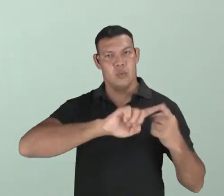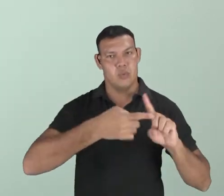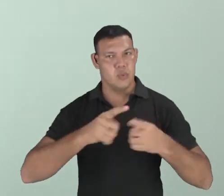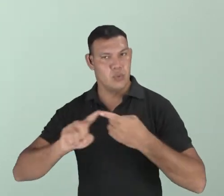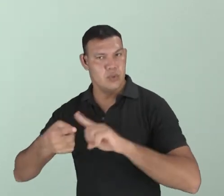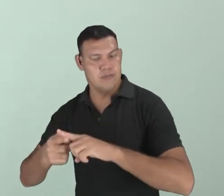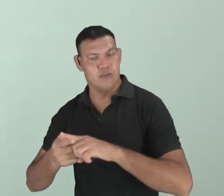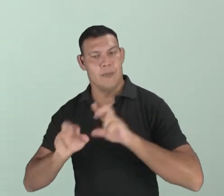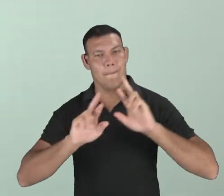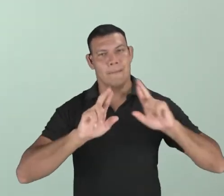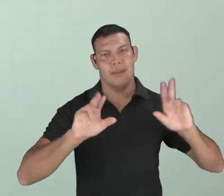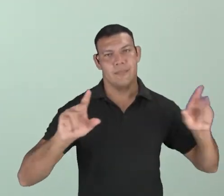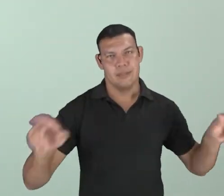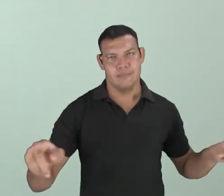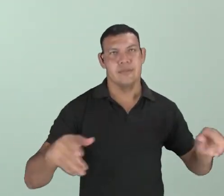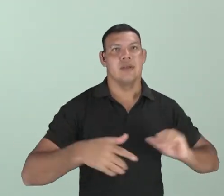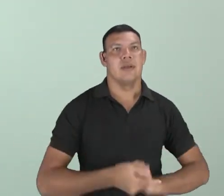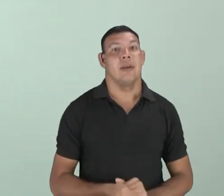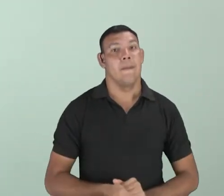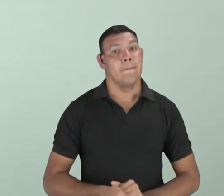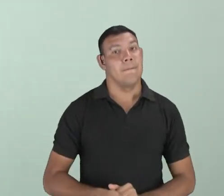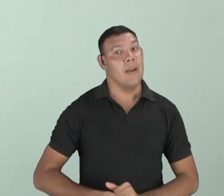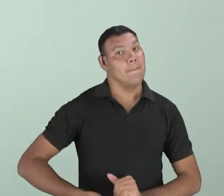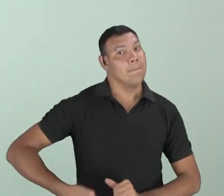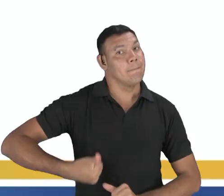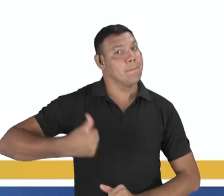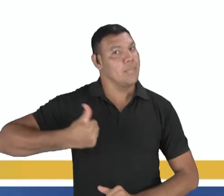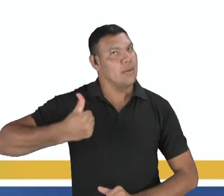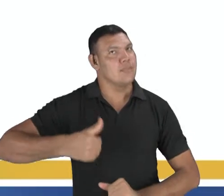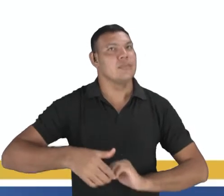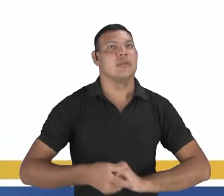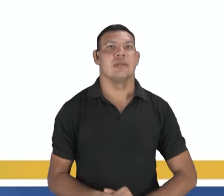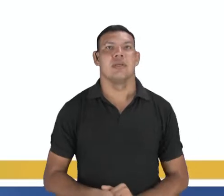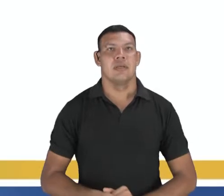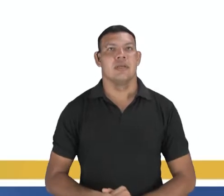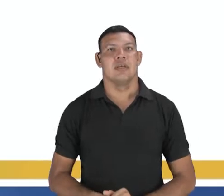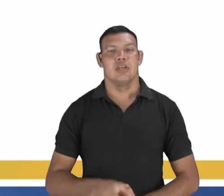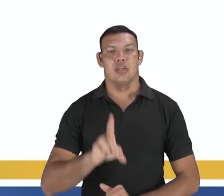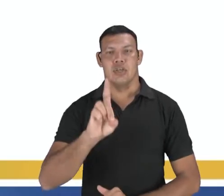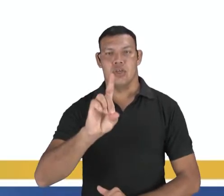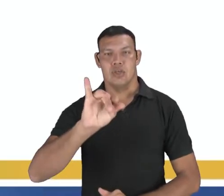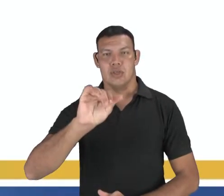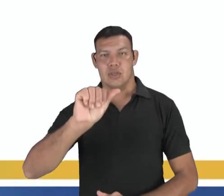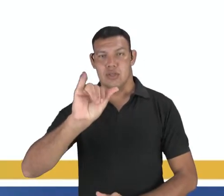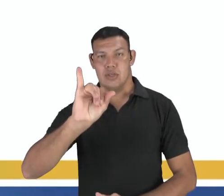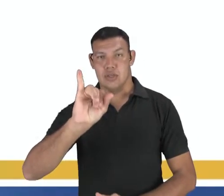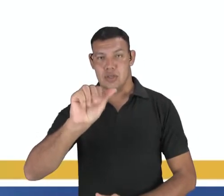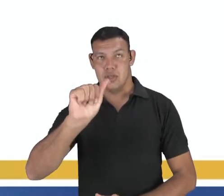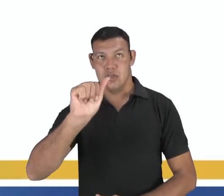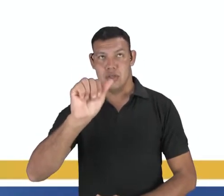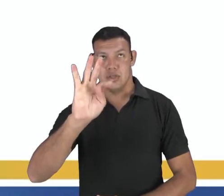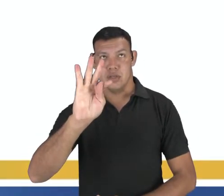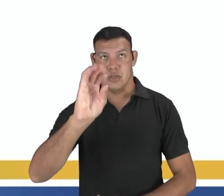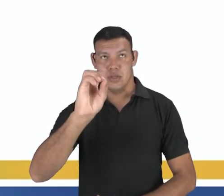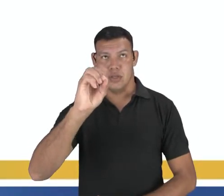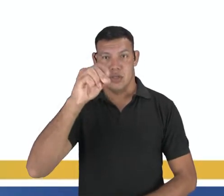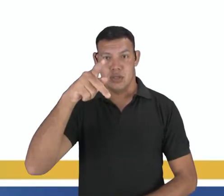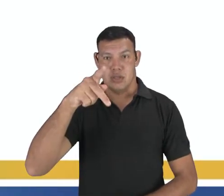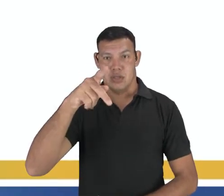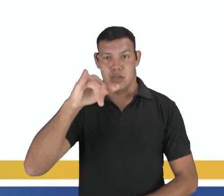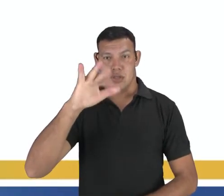A primeira que nós vamos ter é a variação diatópica, mais conhecida como a variação regional. Qual é ela?